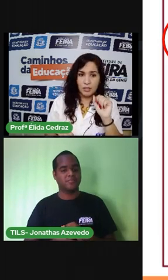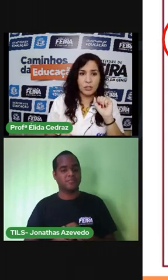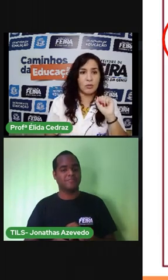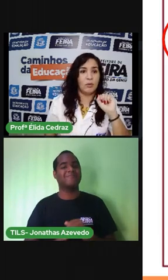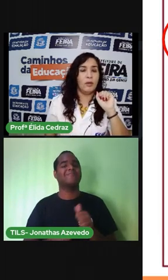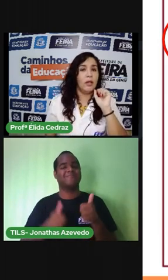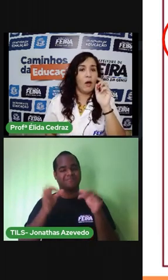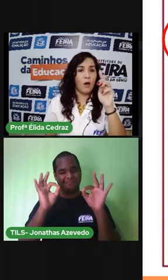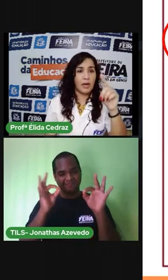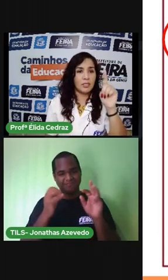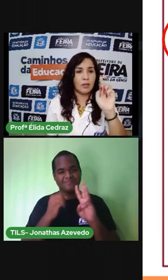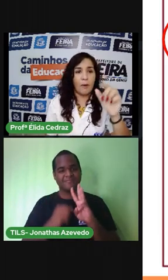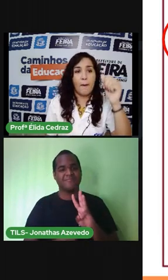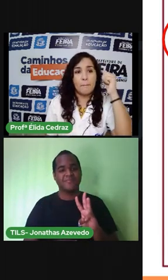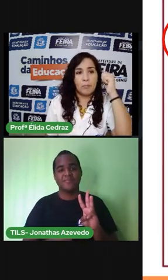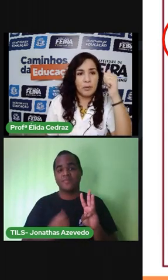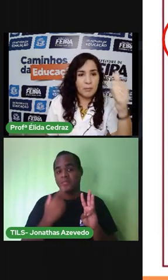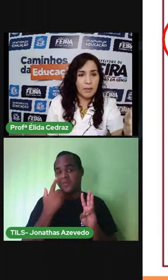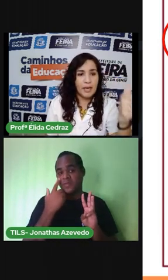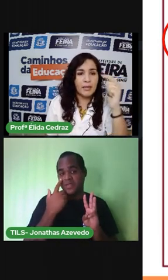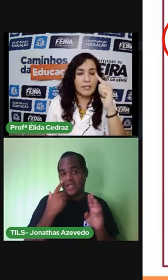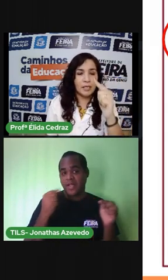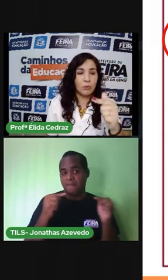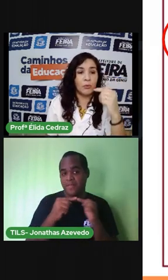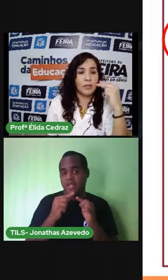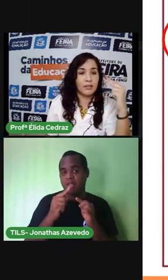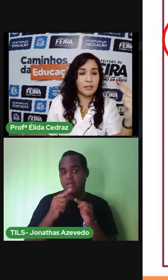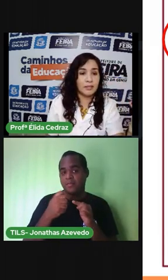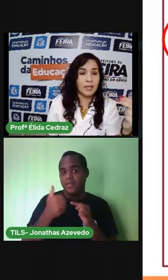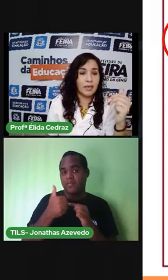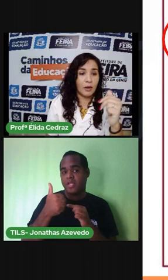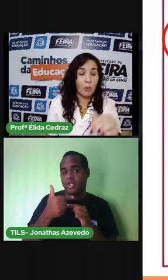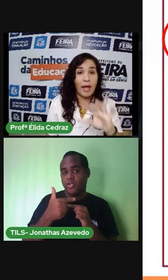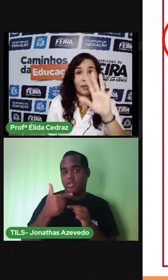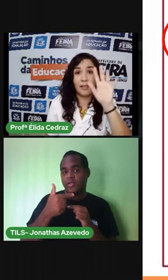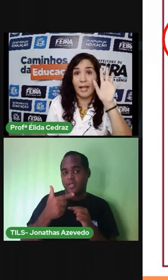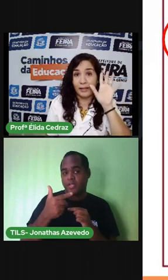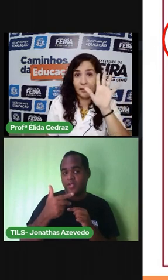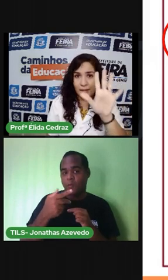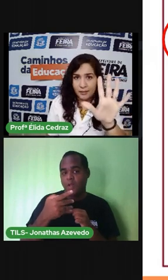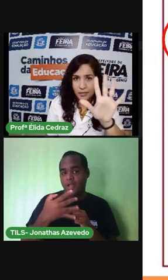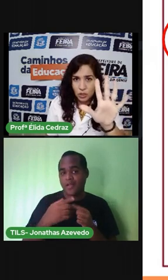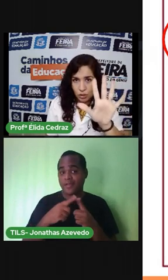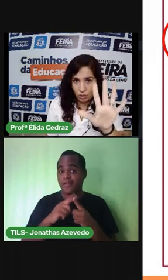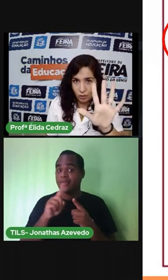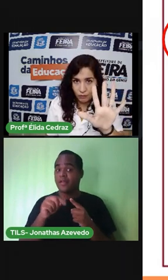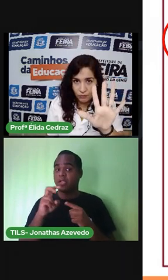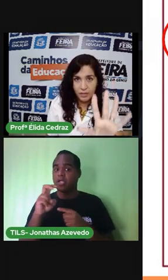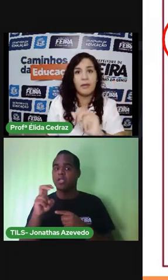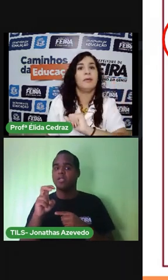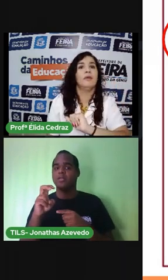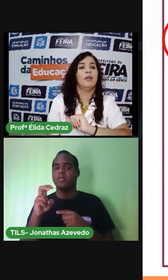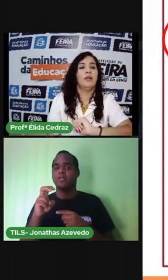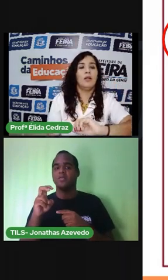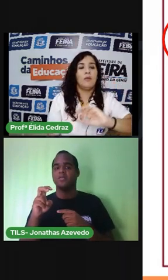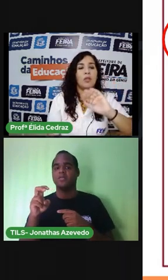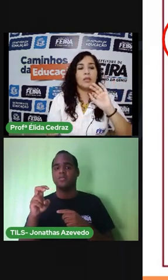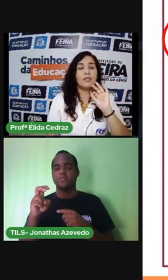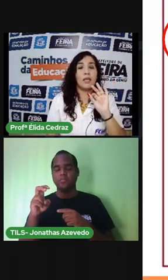Isso. Olha só. Primeira, segunda, terceira, quarta, na quinta estrofe.